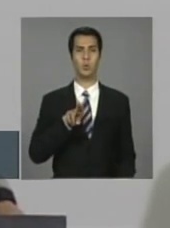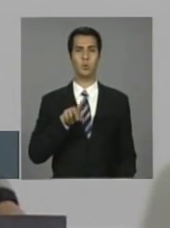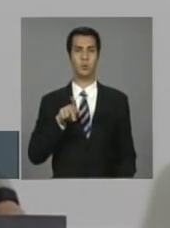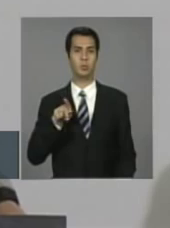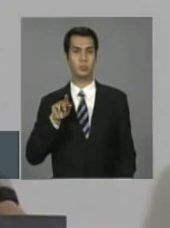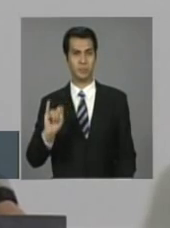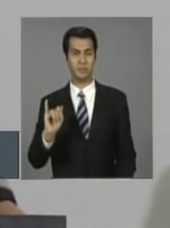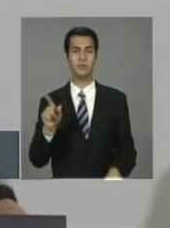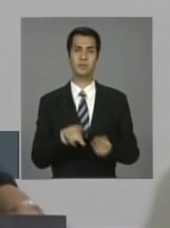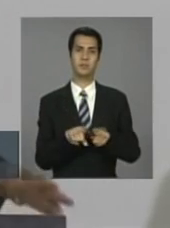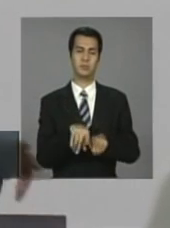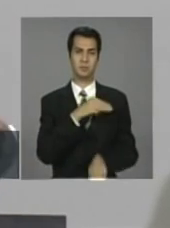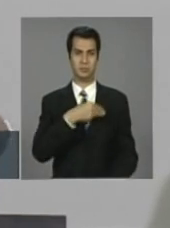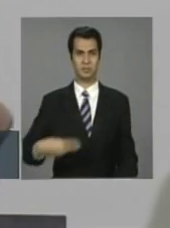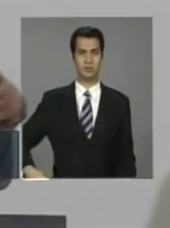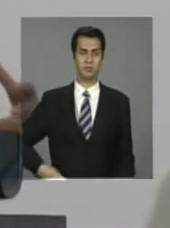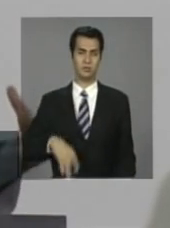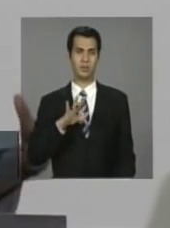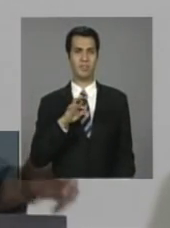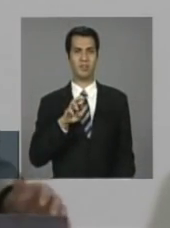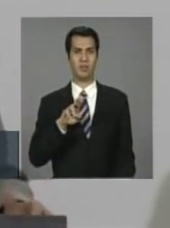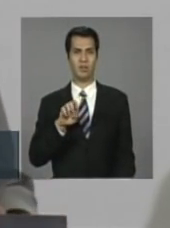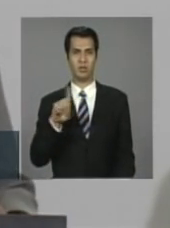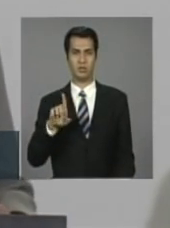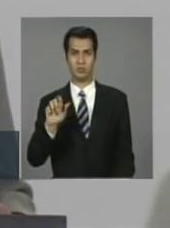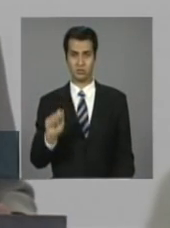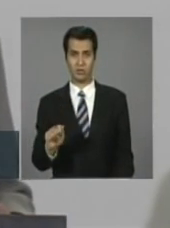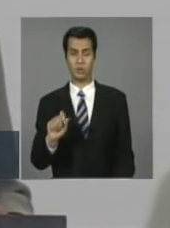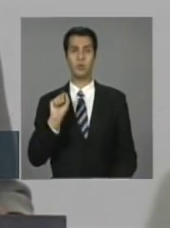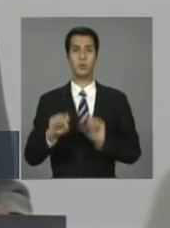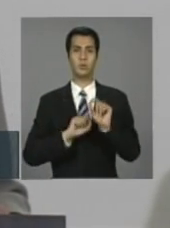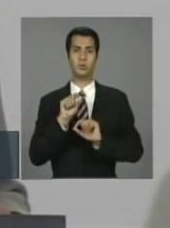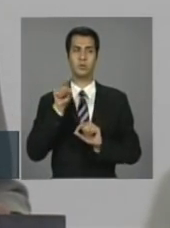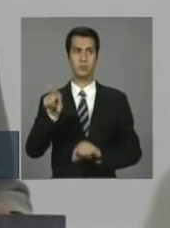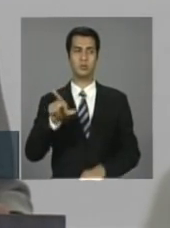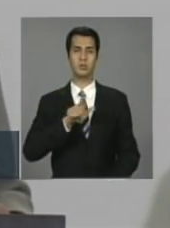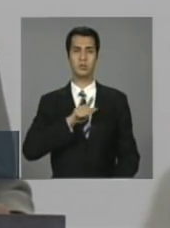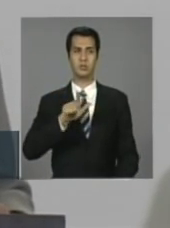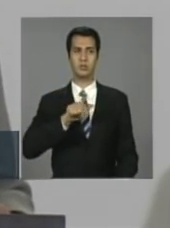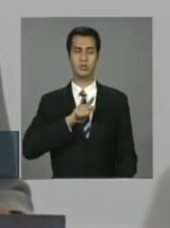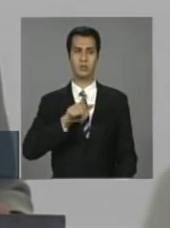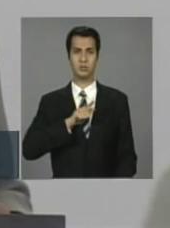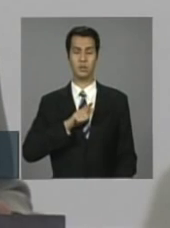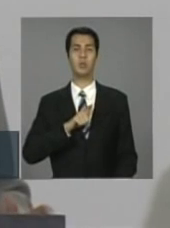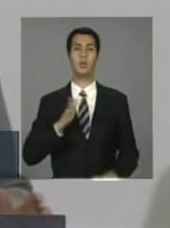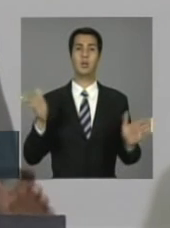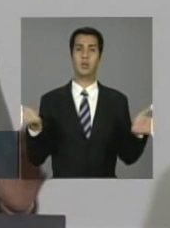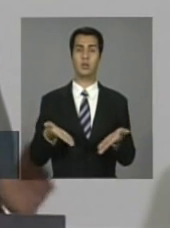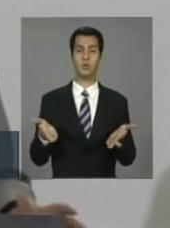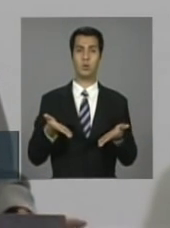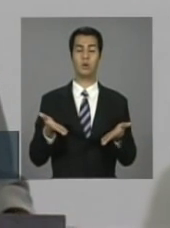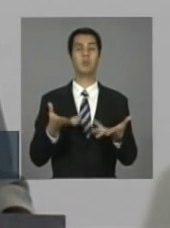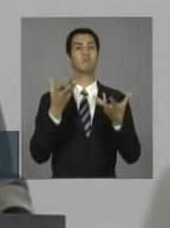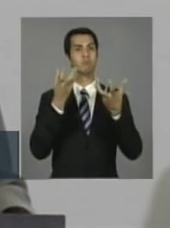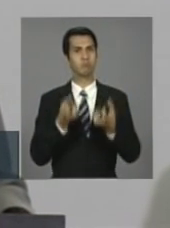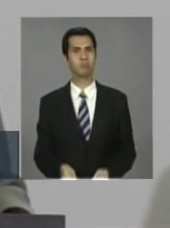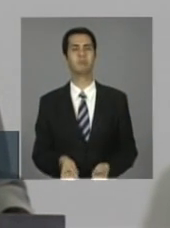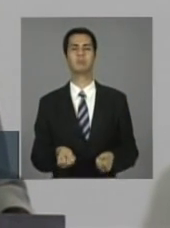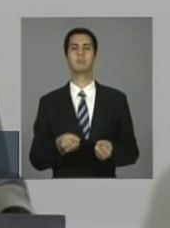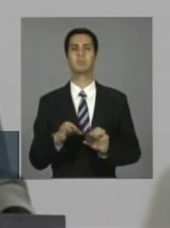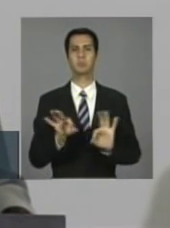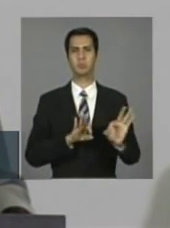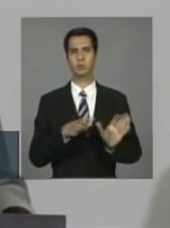assumem, a partir de agora, um dos aspectos desse programa. Os demais